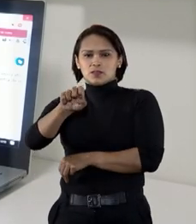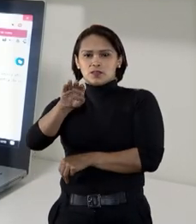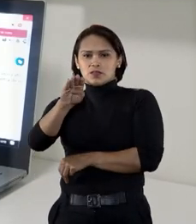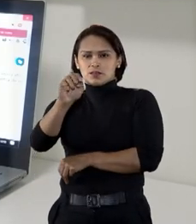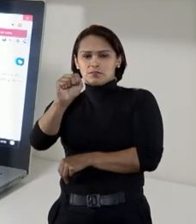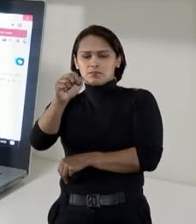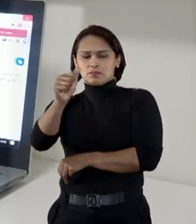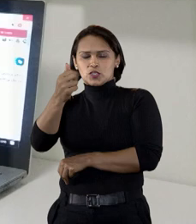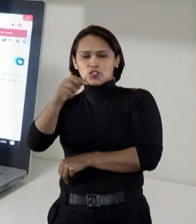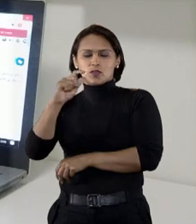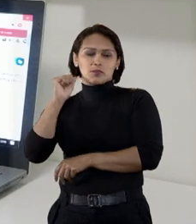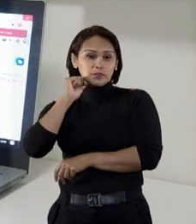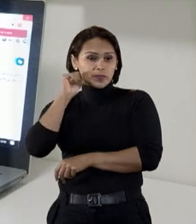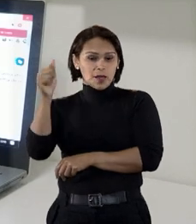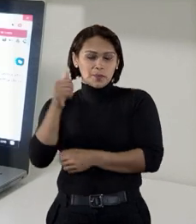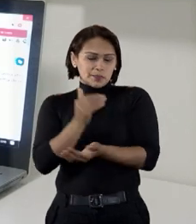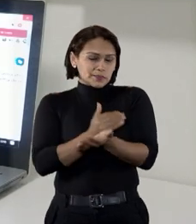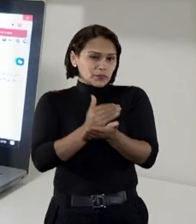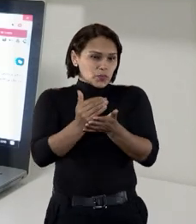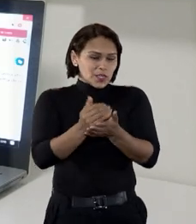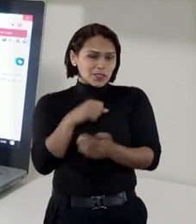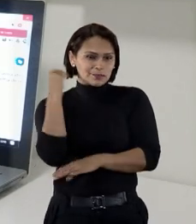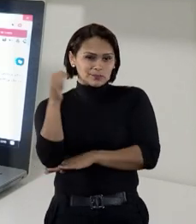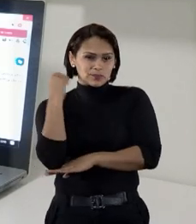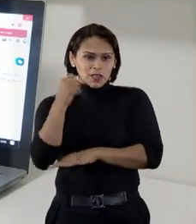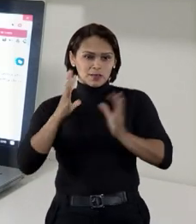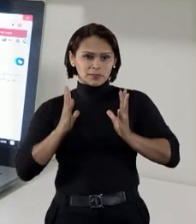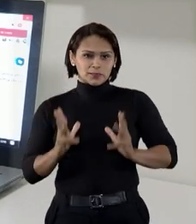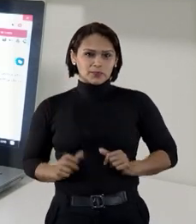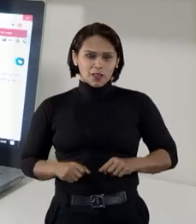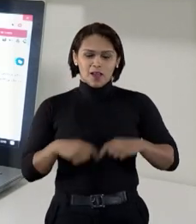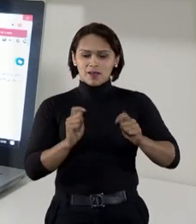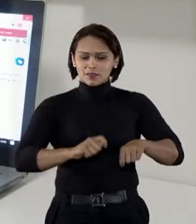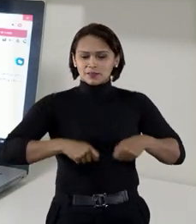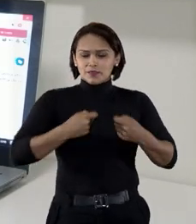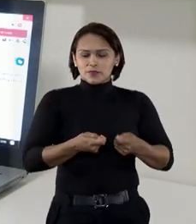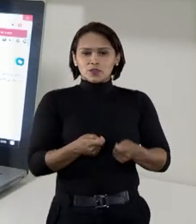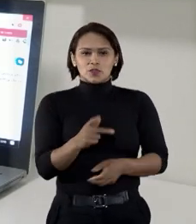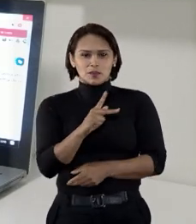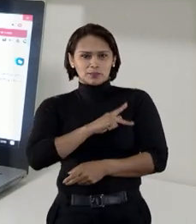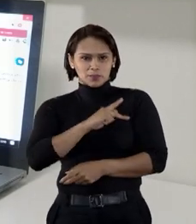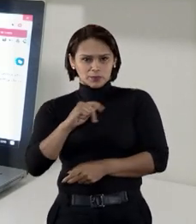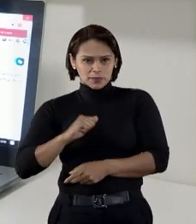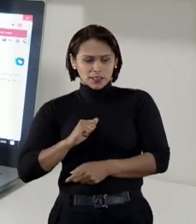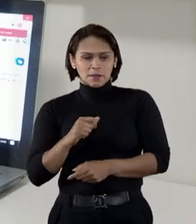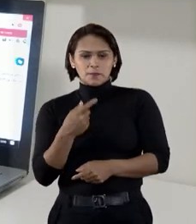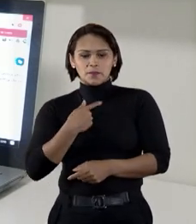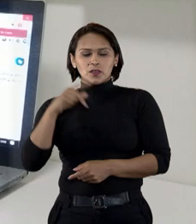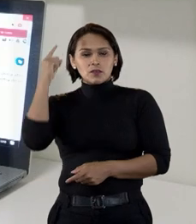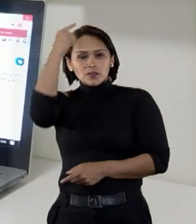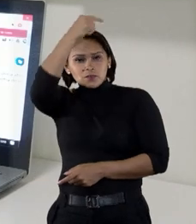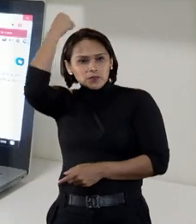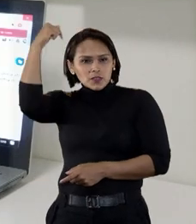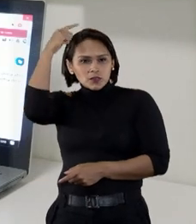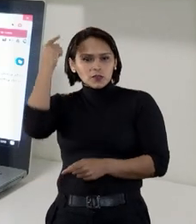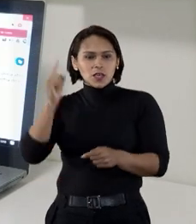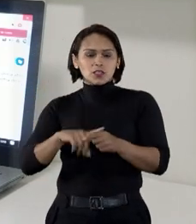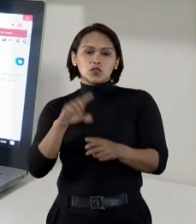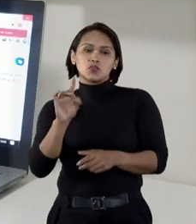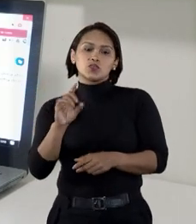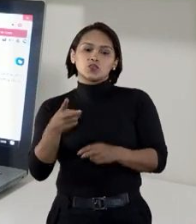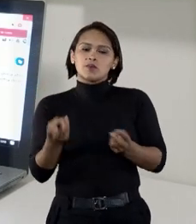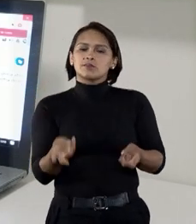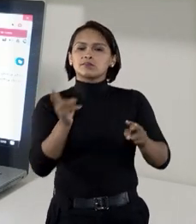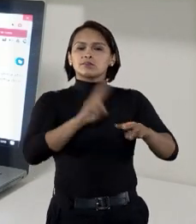Reis Júnior em abril no início da crise sanitária a pedido da Defensoria Pública do Espírito Santo e valia apenas para os